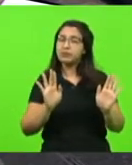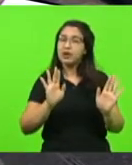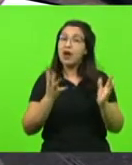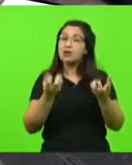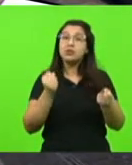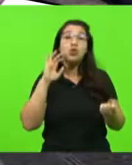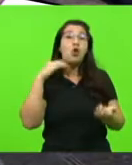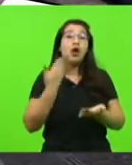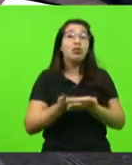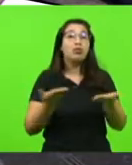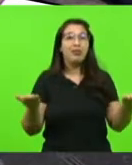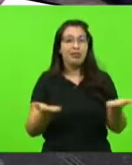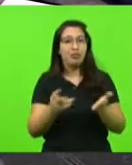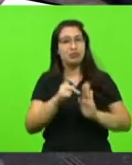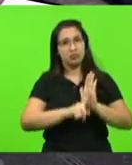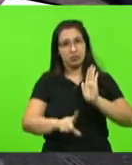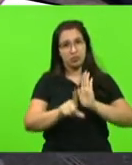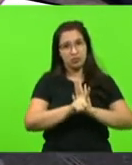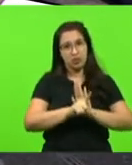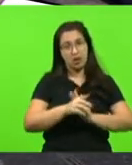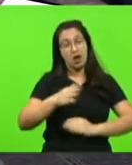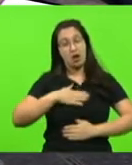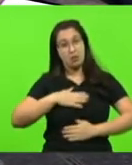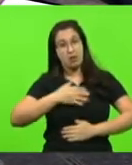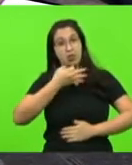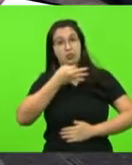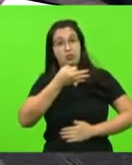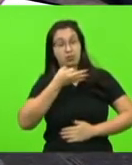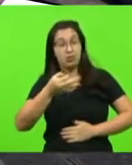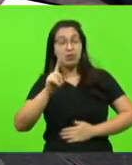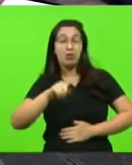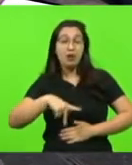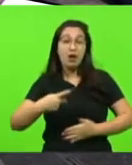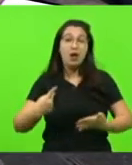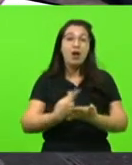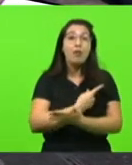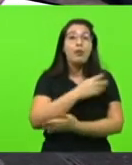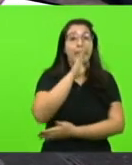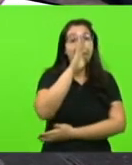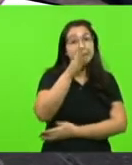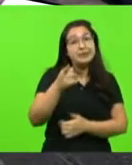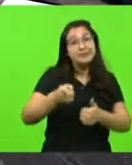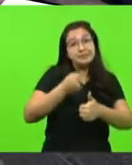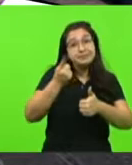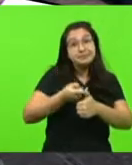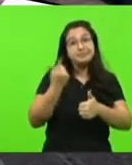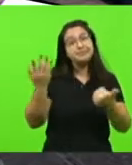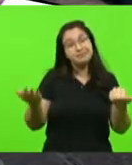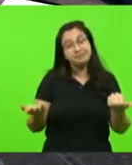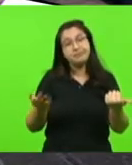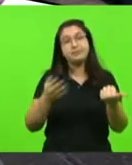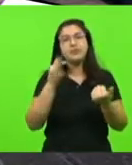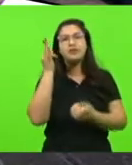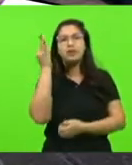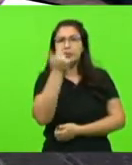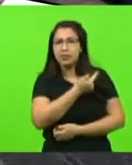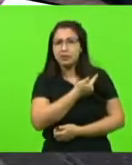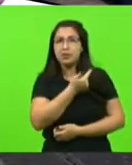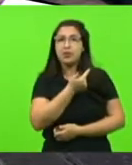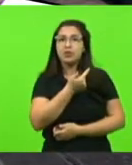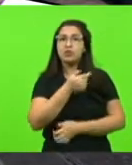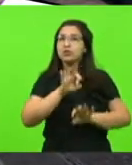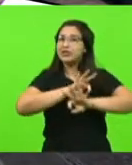projeto de lei. E esse, na minha opinião, que é o erro principal. Na minha opinião, o o deputado Fabiano fez teve uma